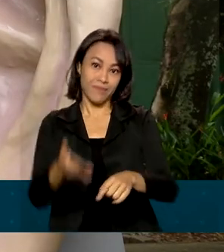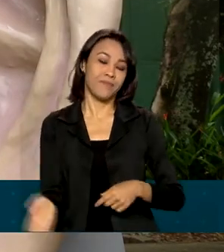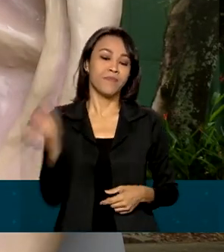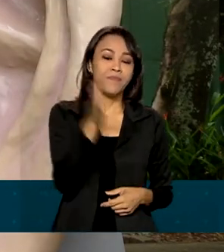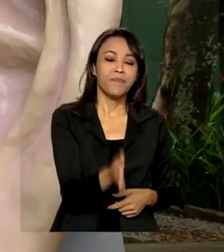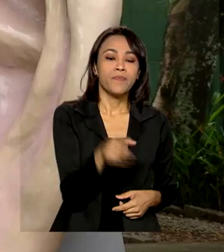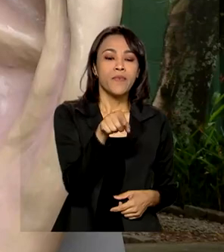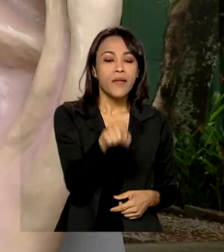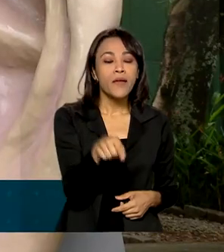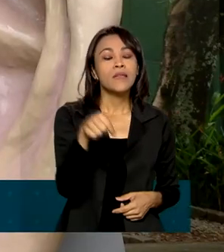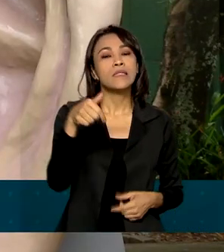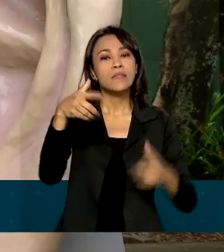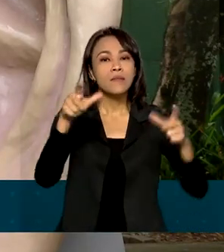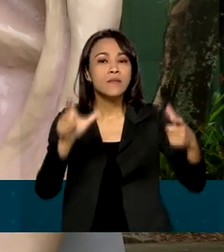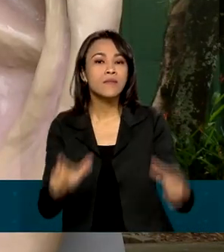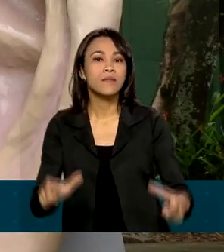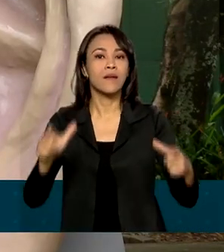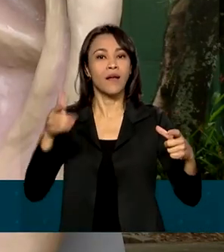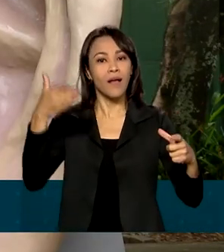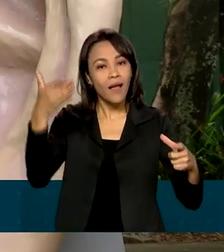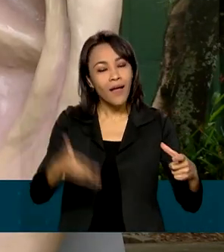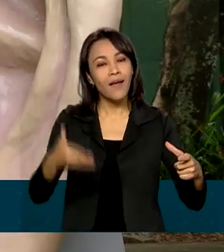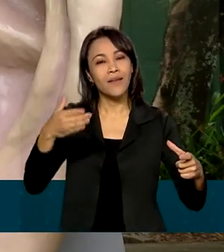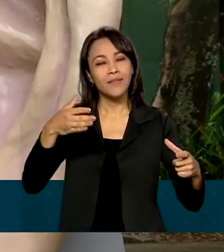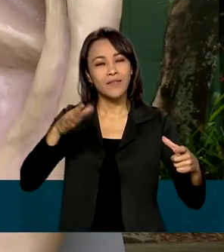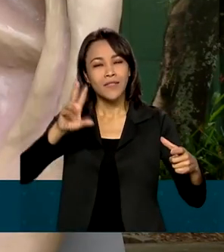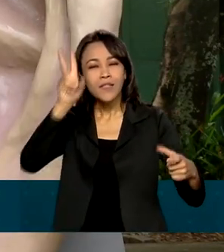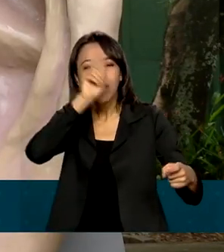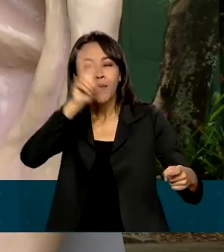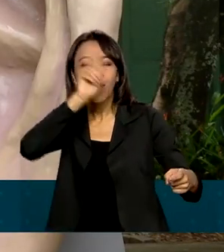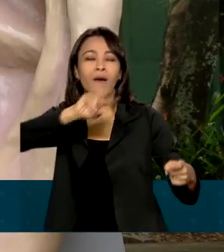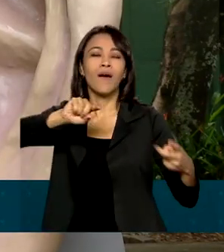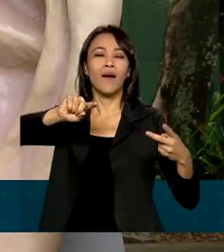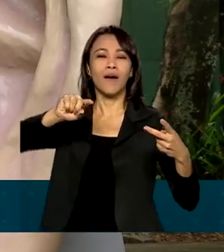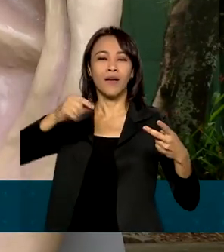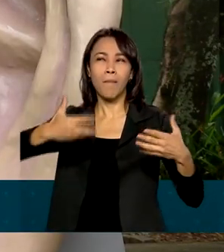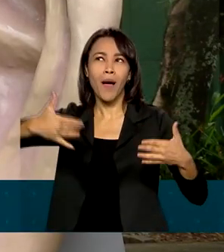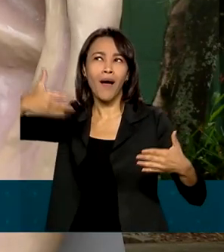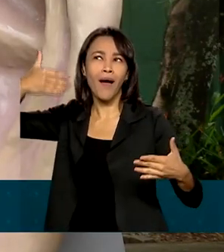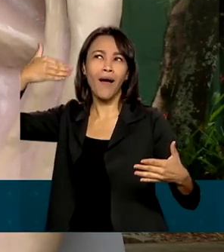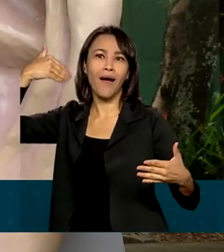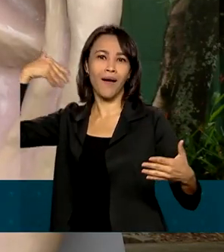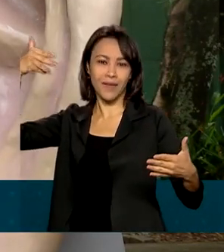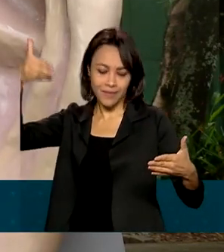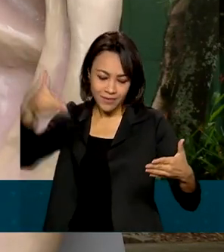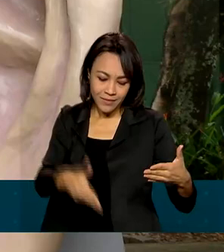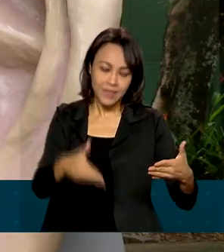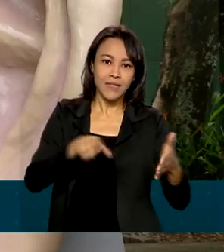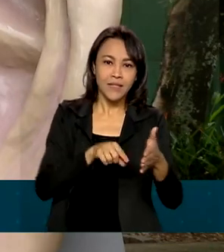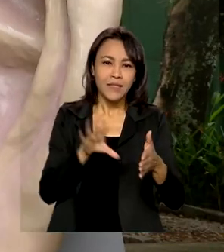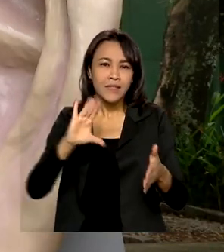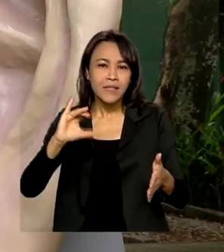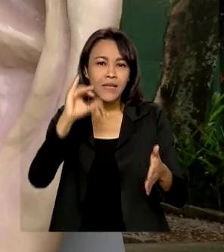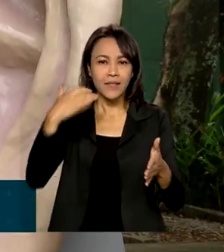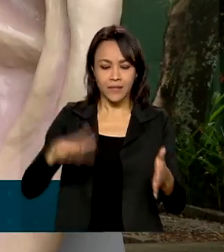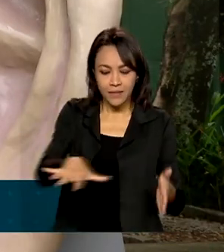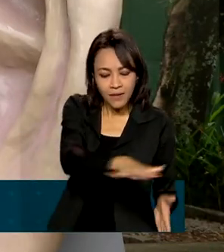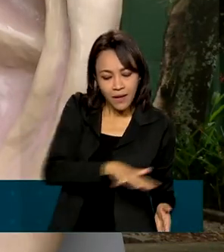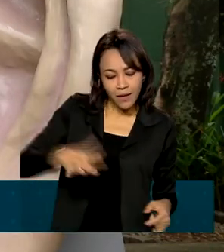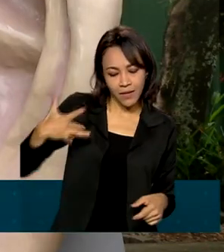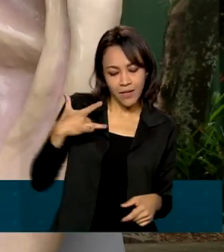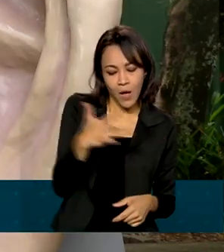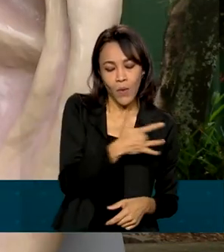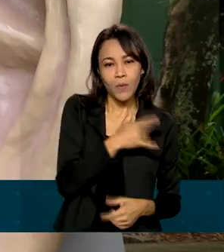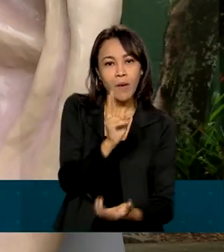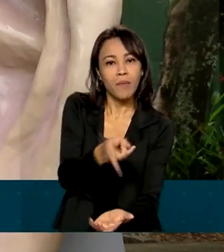voltada para a história, a memória, da instituição e das ciências da saúde, para a